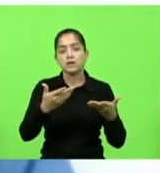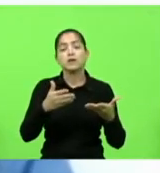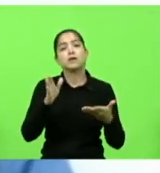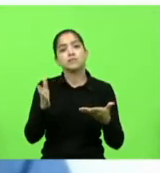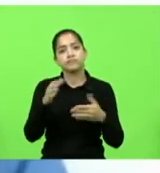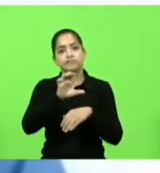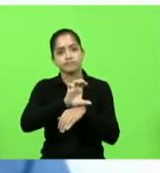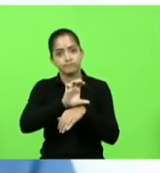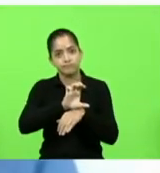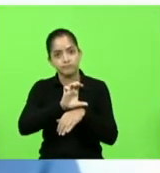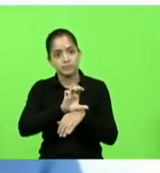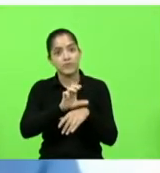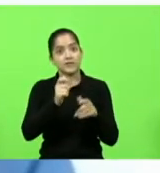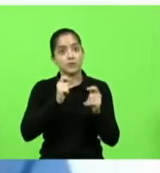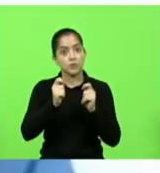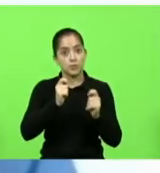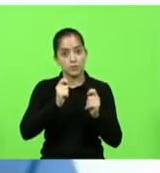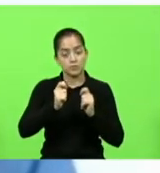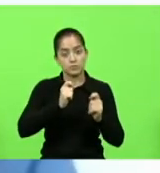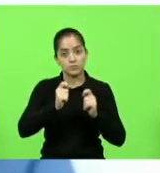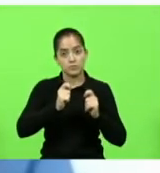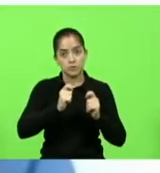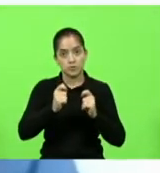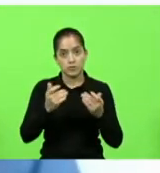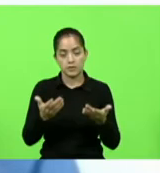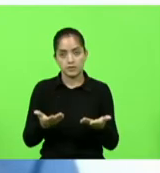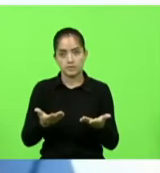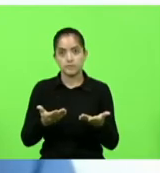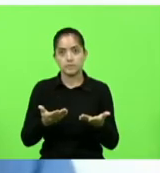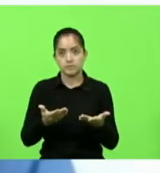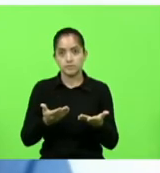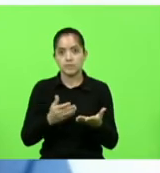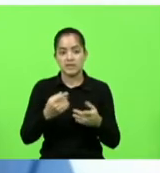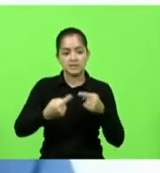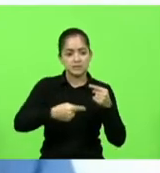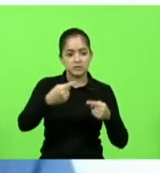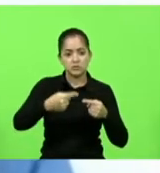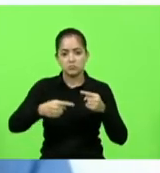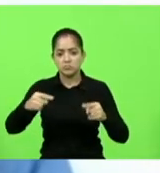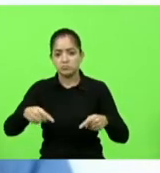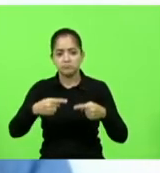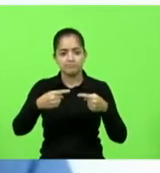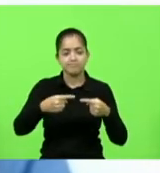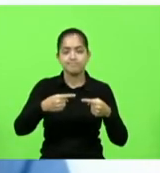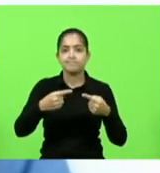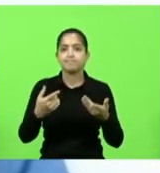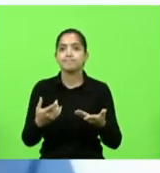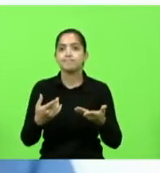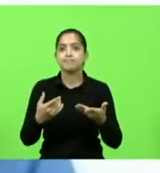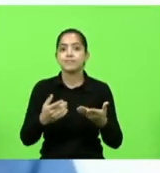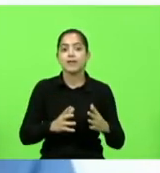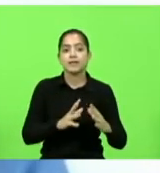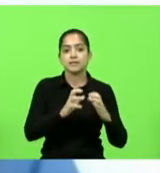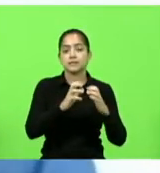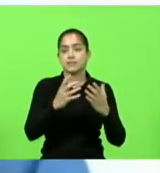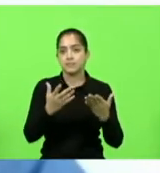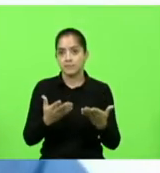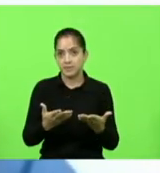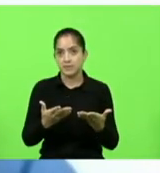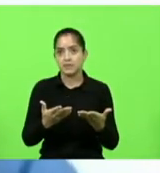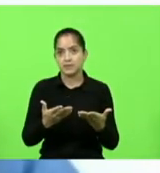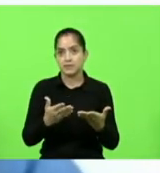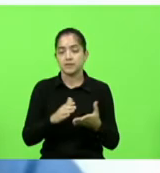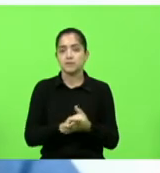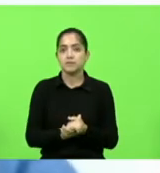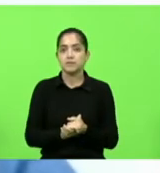vai ter esse controle. E acaba essa disputa, essa briga entre os municípios e todos, através